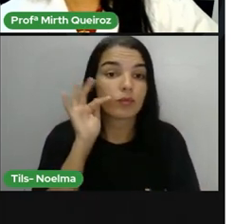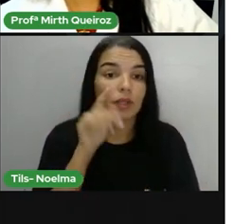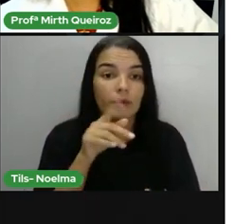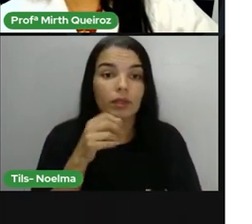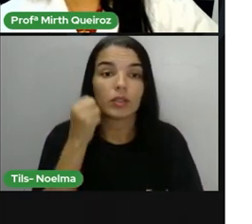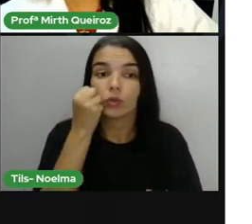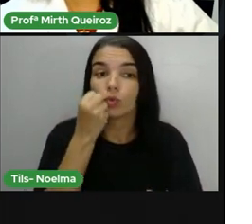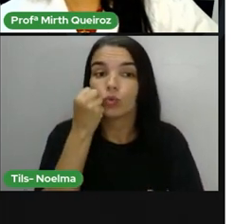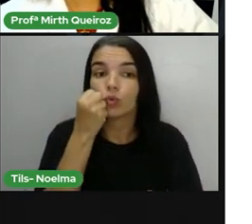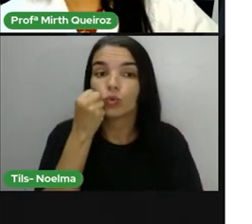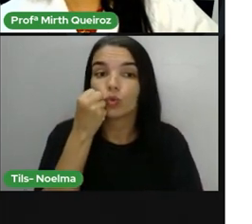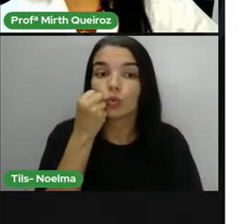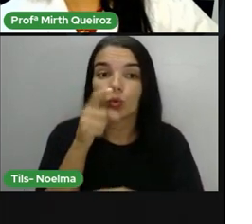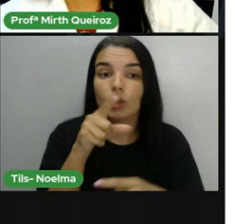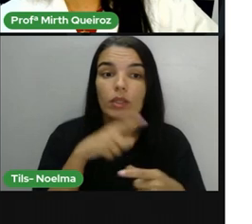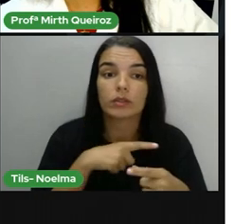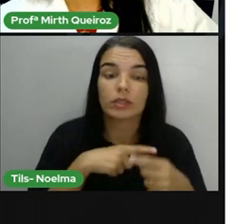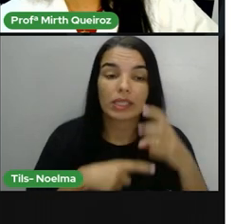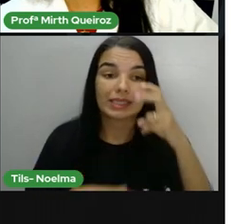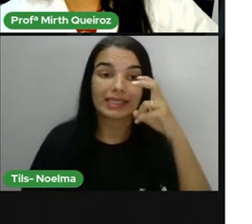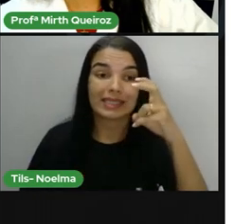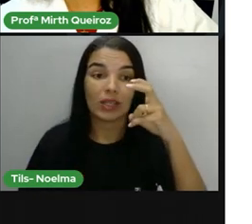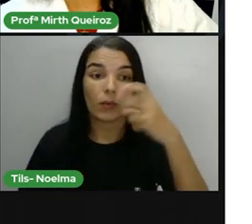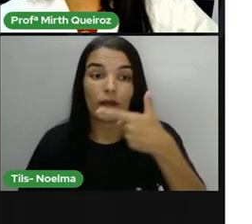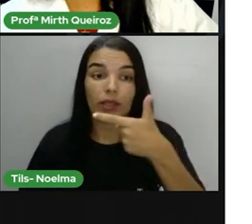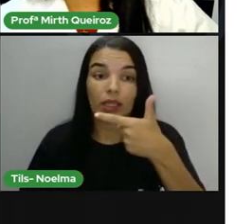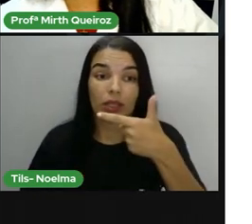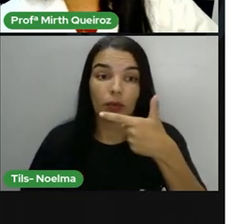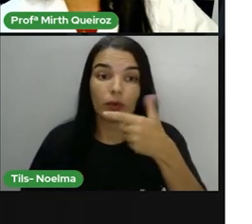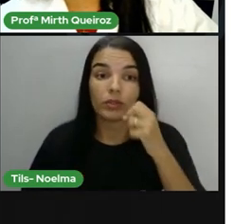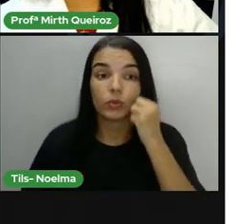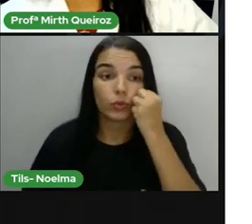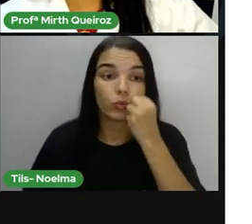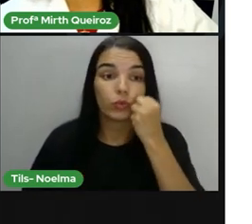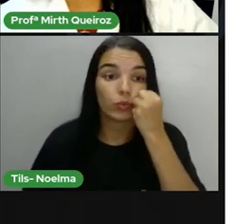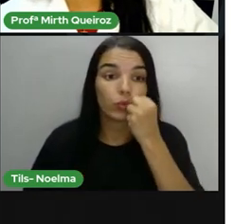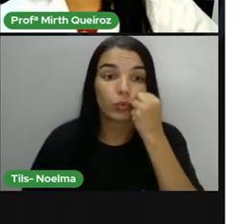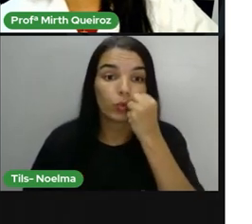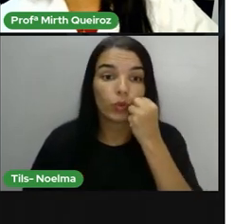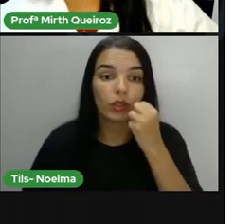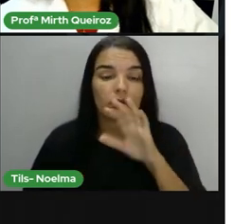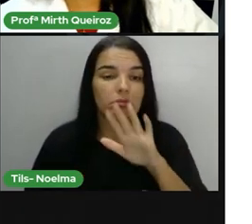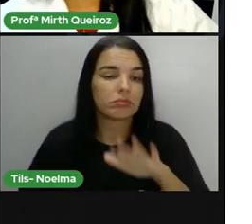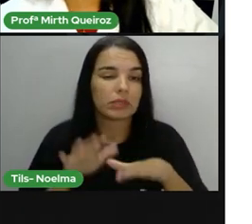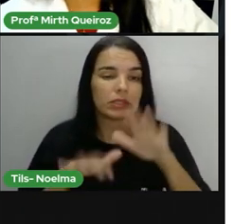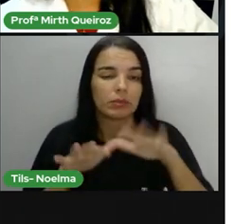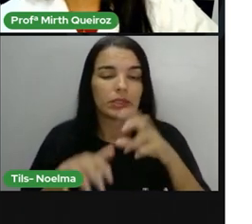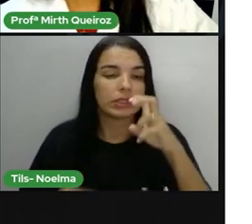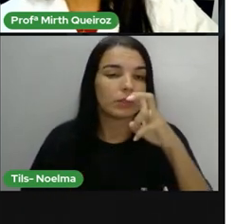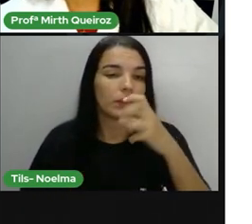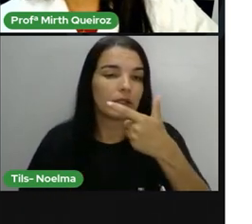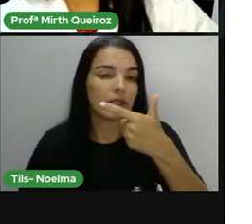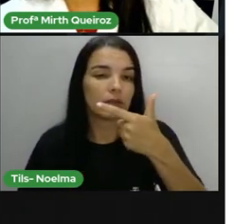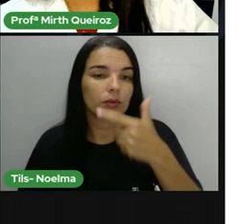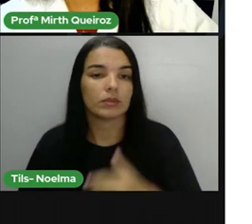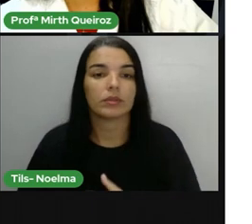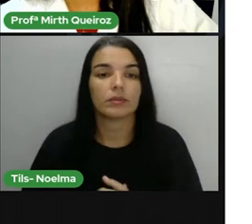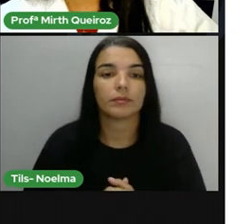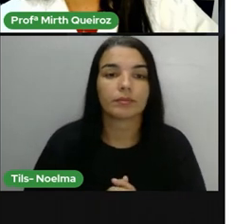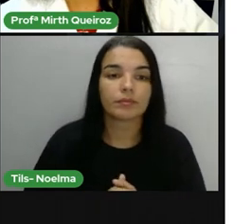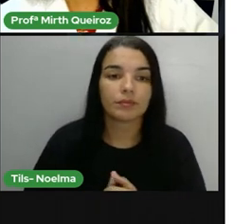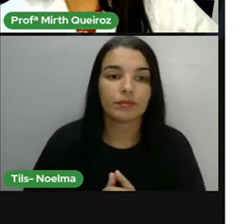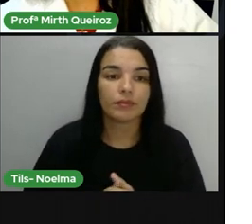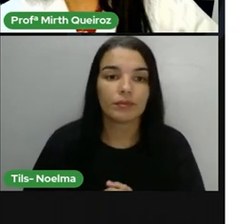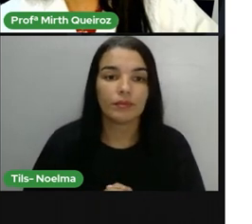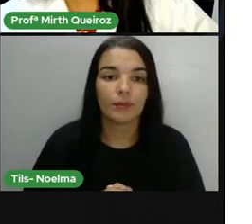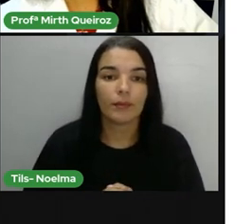garrafas de umbu, cada uma em 500 ml, é vendida a 156, as 52 garrafas. 156 reais.